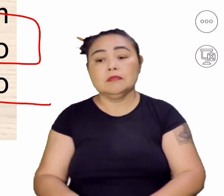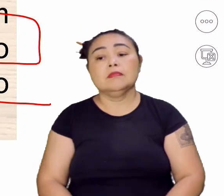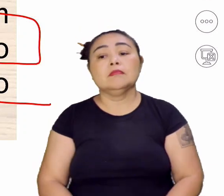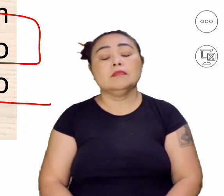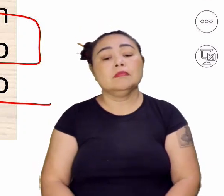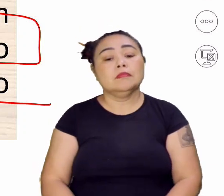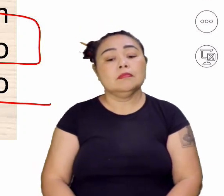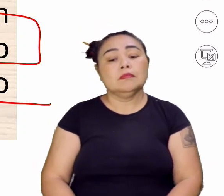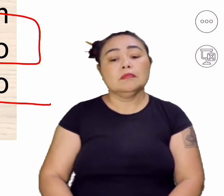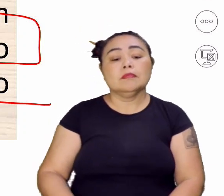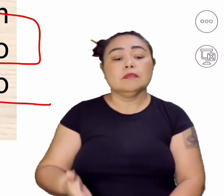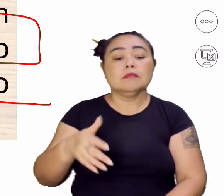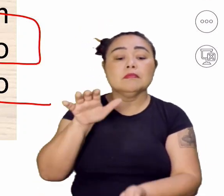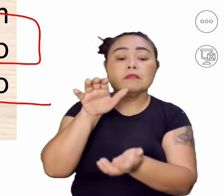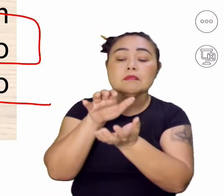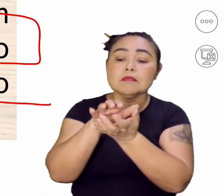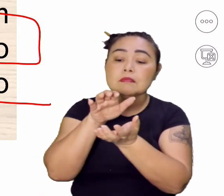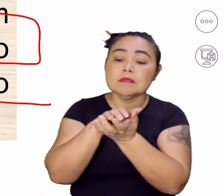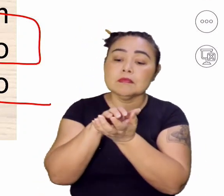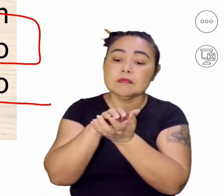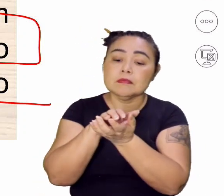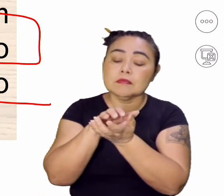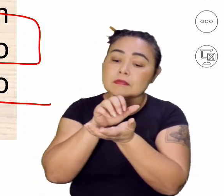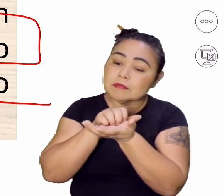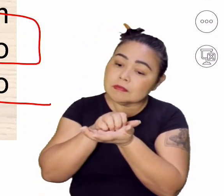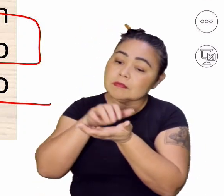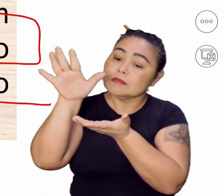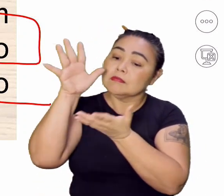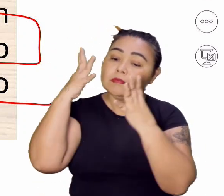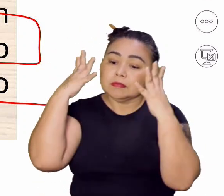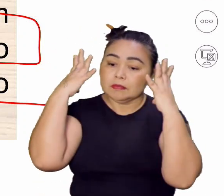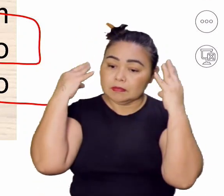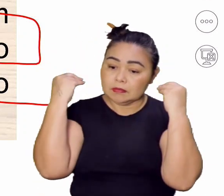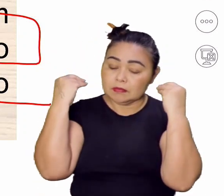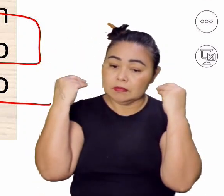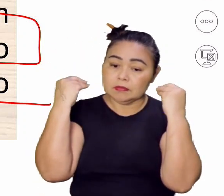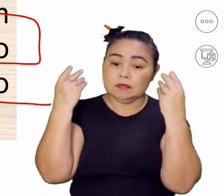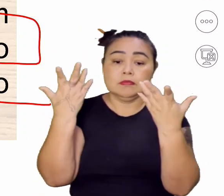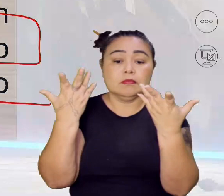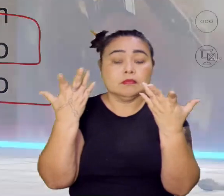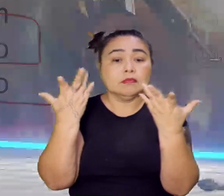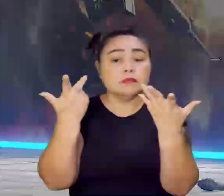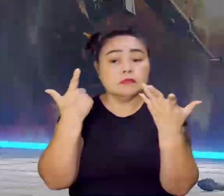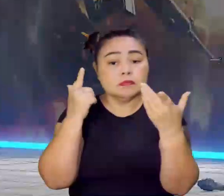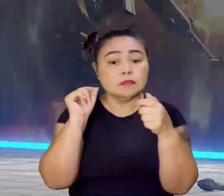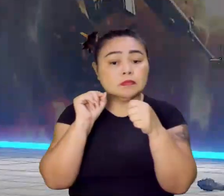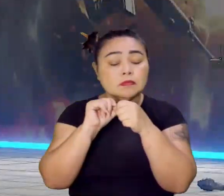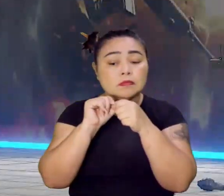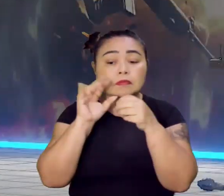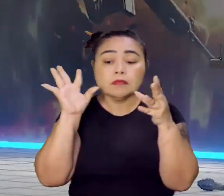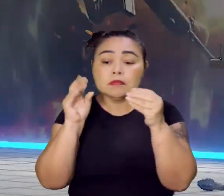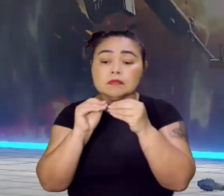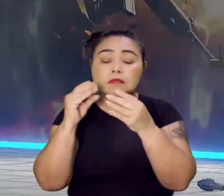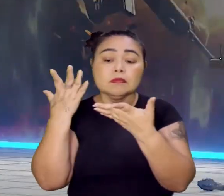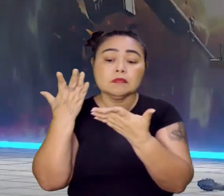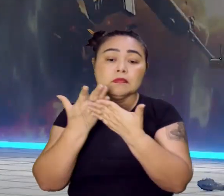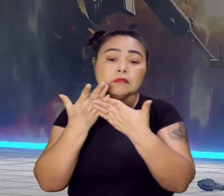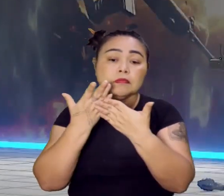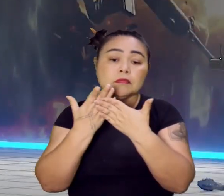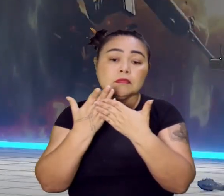Os pernambucanos vão expulsar os holandeses. Então, Alônia, vamos fazer aqui um rápido resumo da aula aqui para a gente